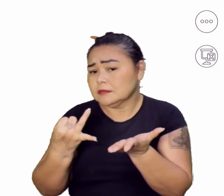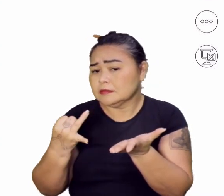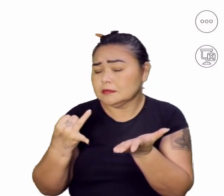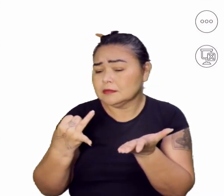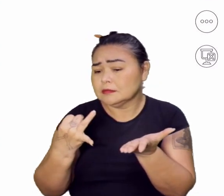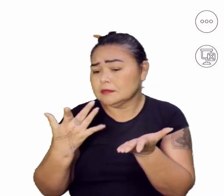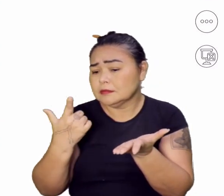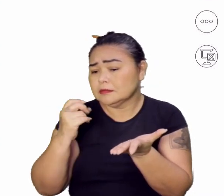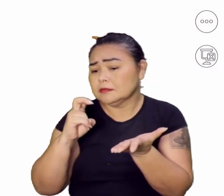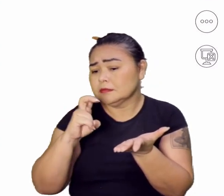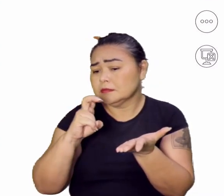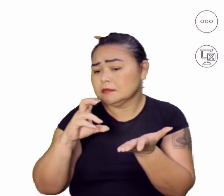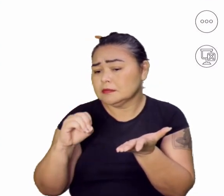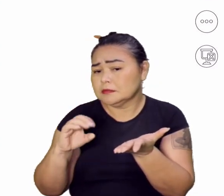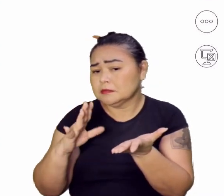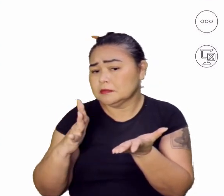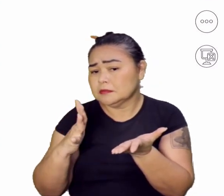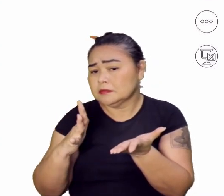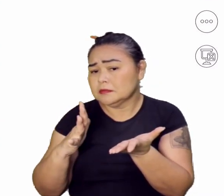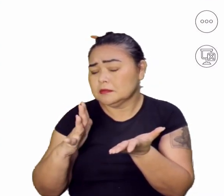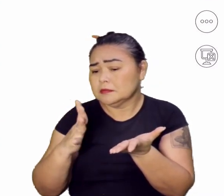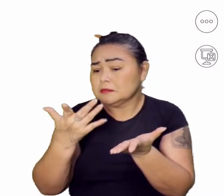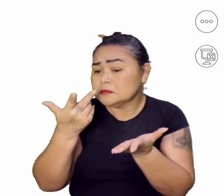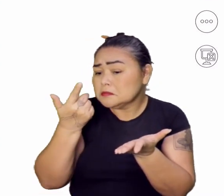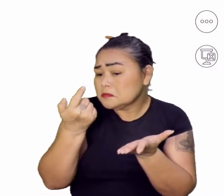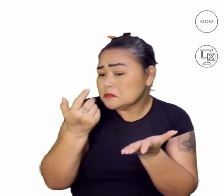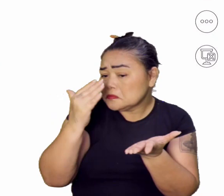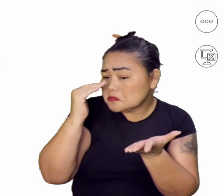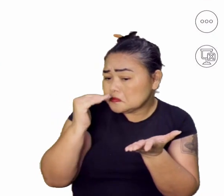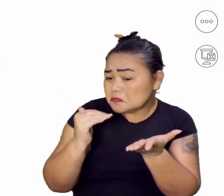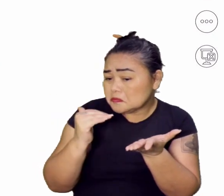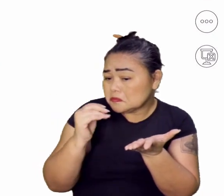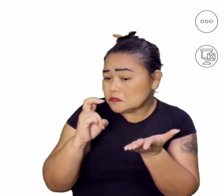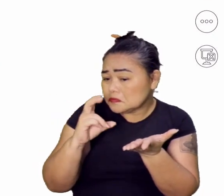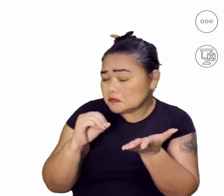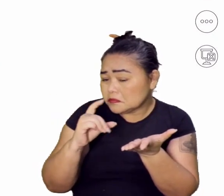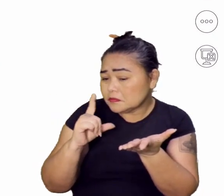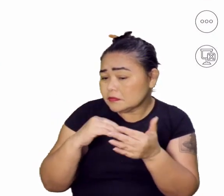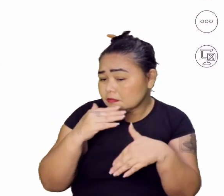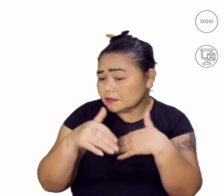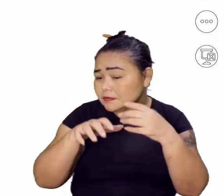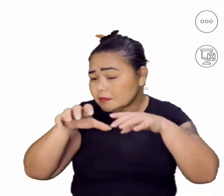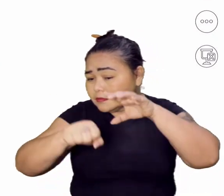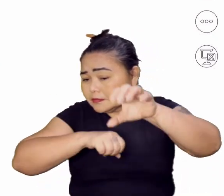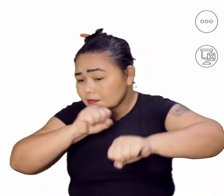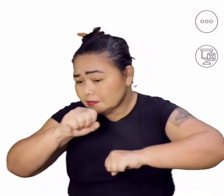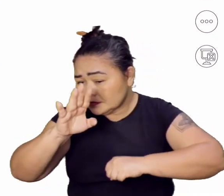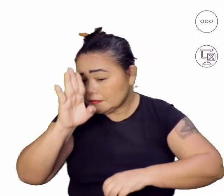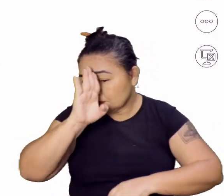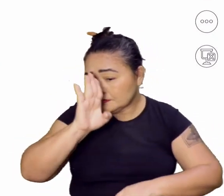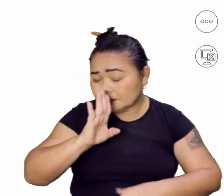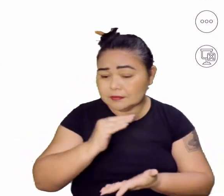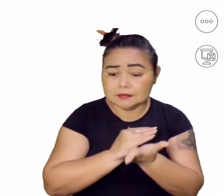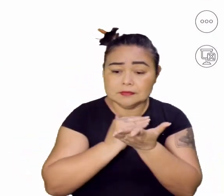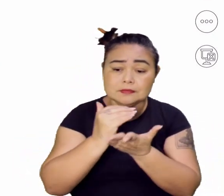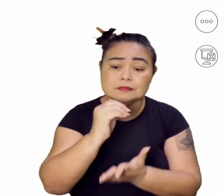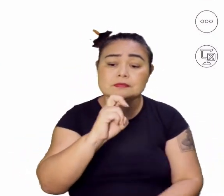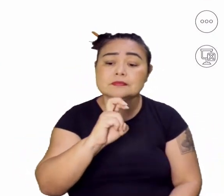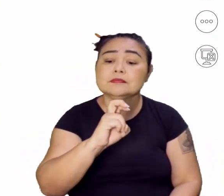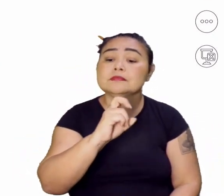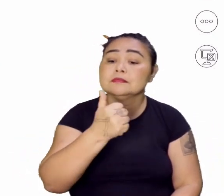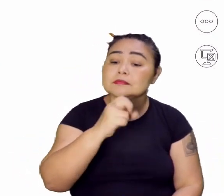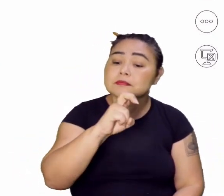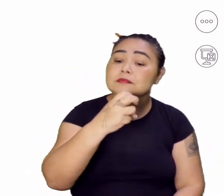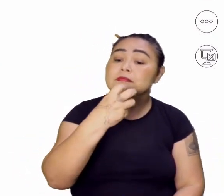50 anos. Menos de 50 anos de processo de colonização, que começou em 1534.